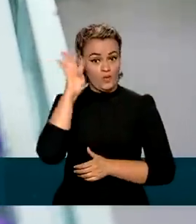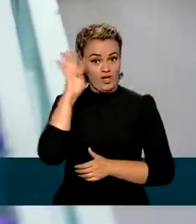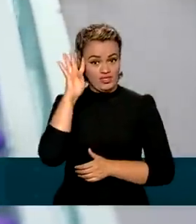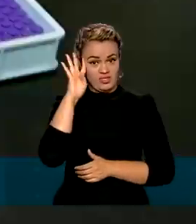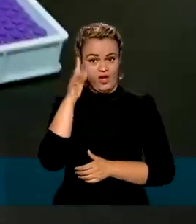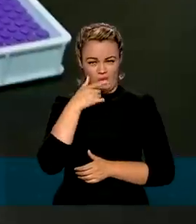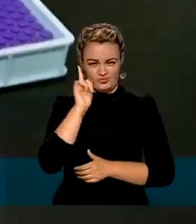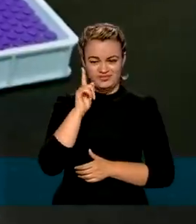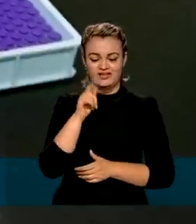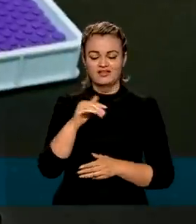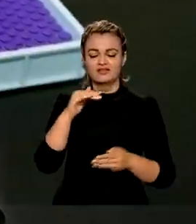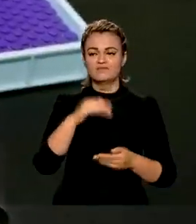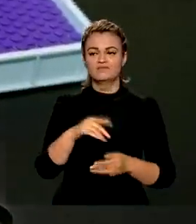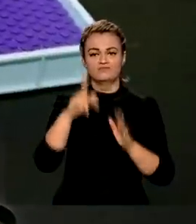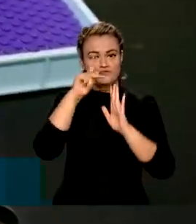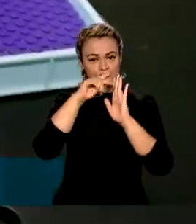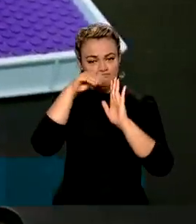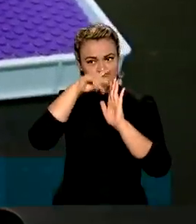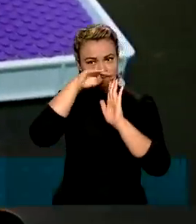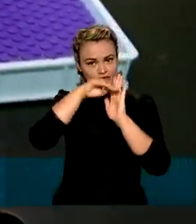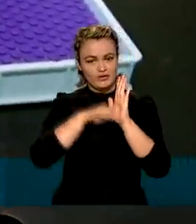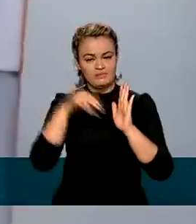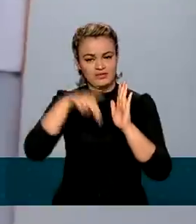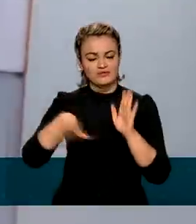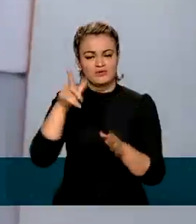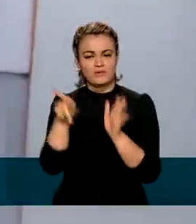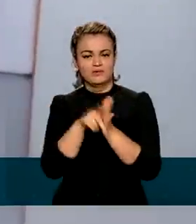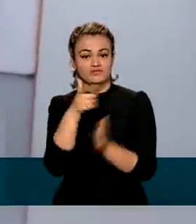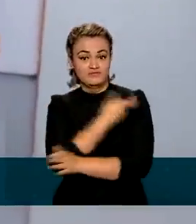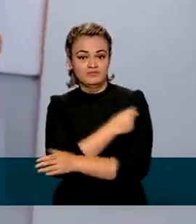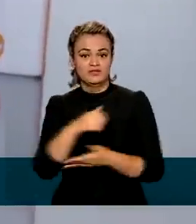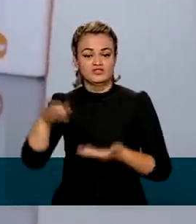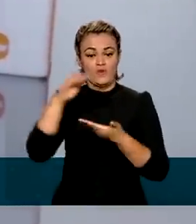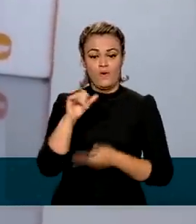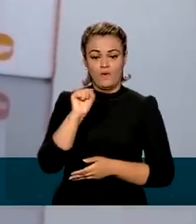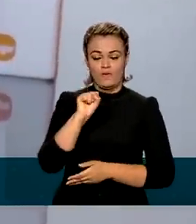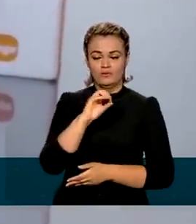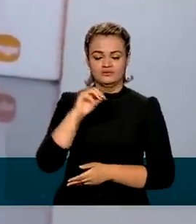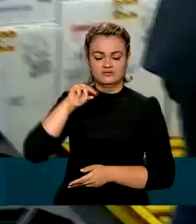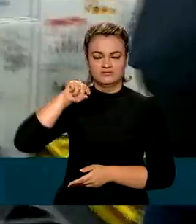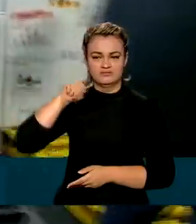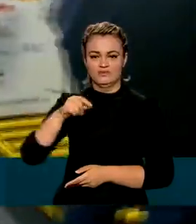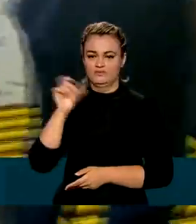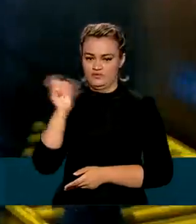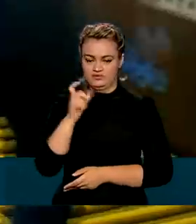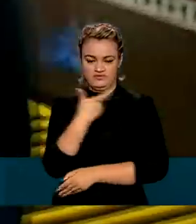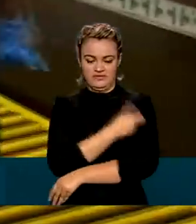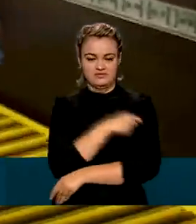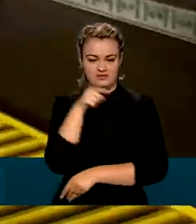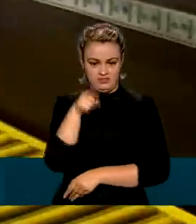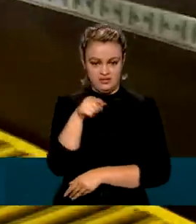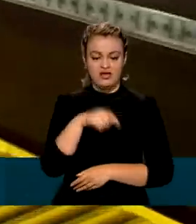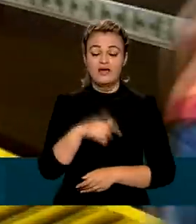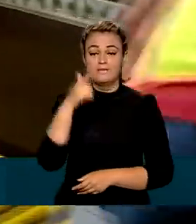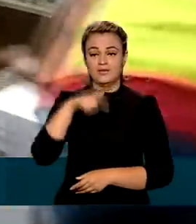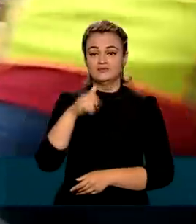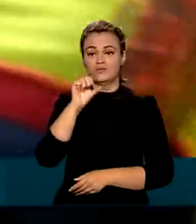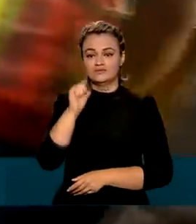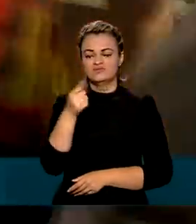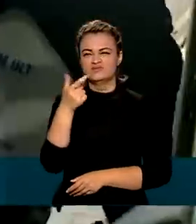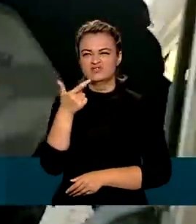-feira, foram entregues ao Programa Nacional de Imunizações 800 mil doses da Coronavac e quase 925